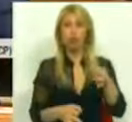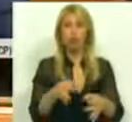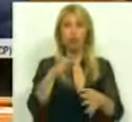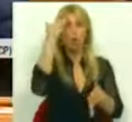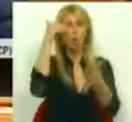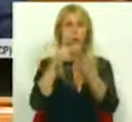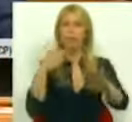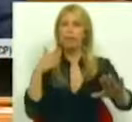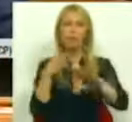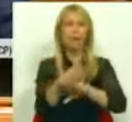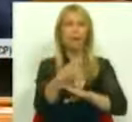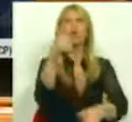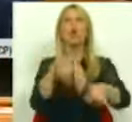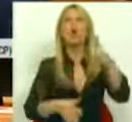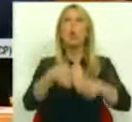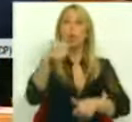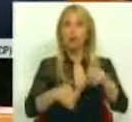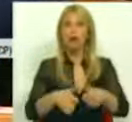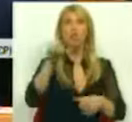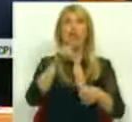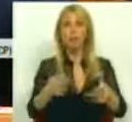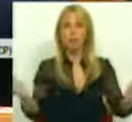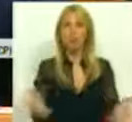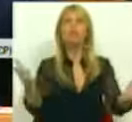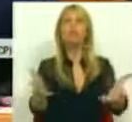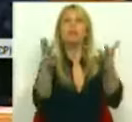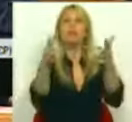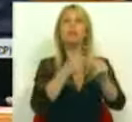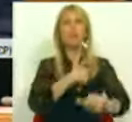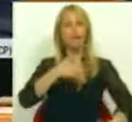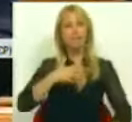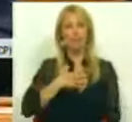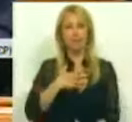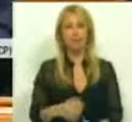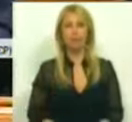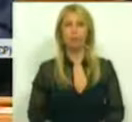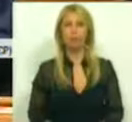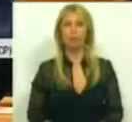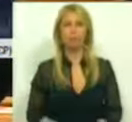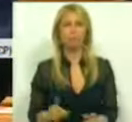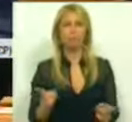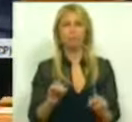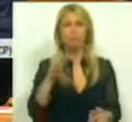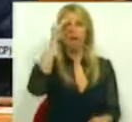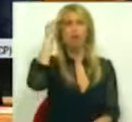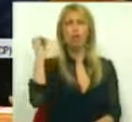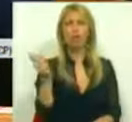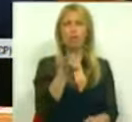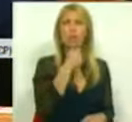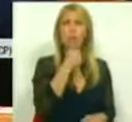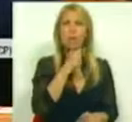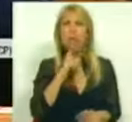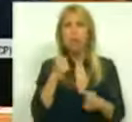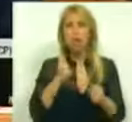direto na competitividade e na revitalização das empresas. Não esqueço medidas mais